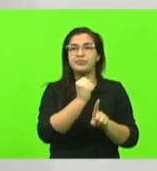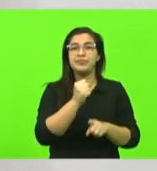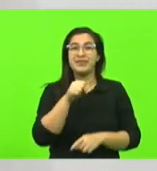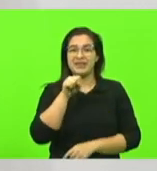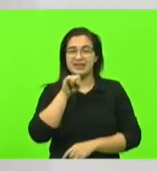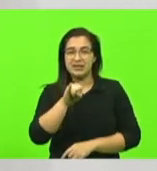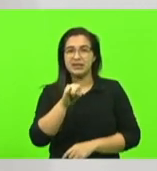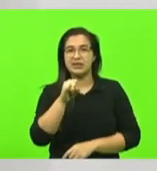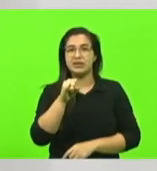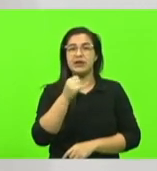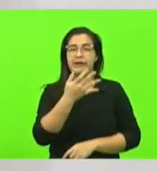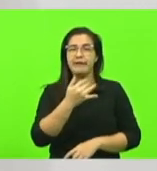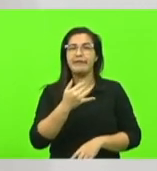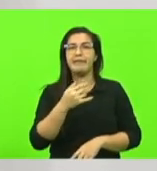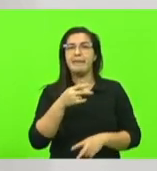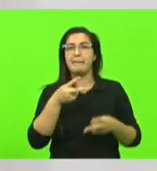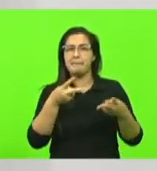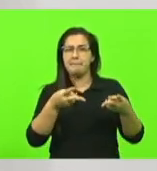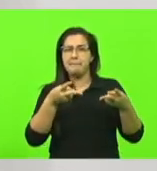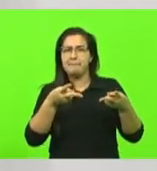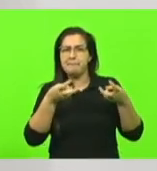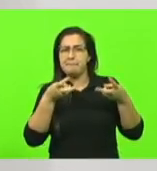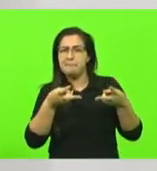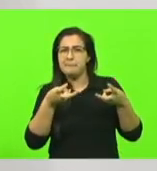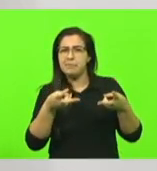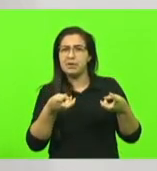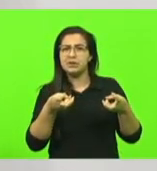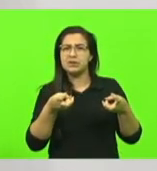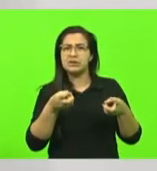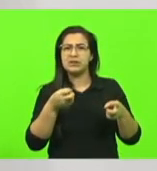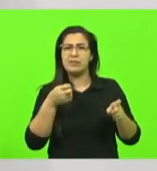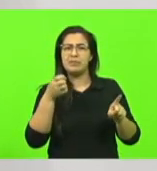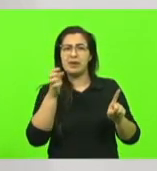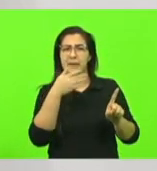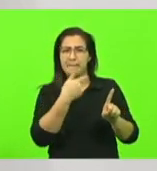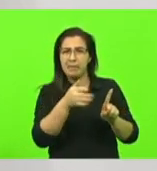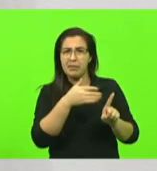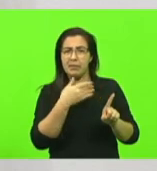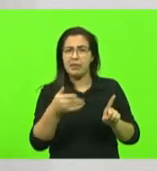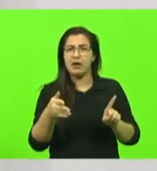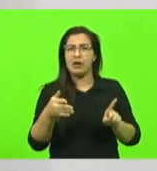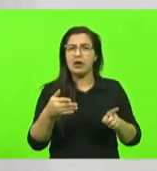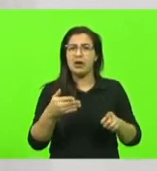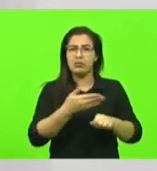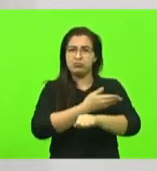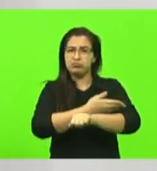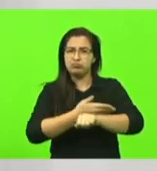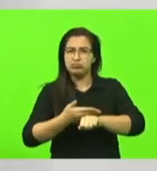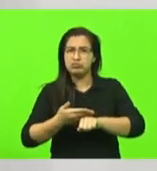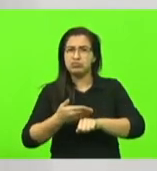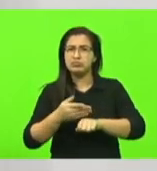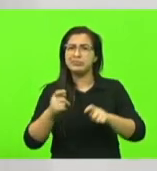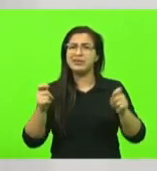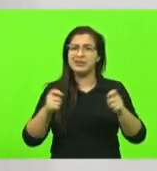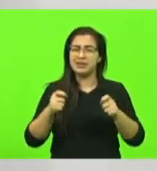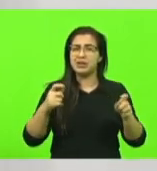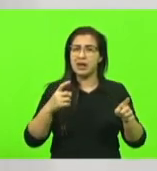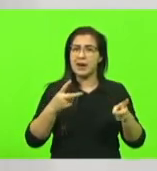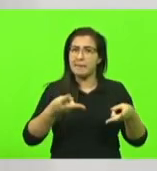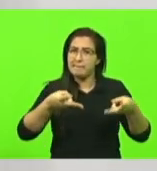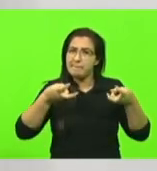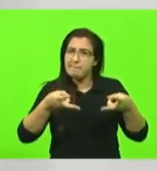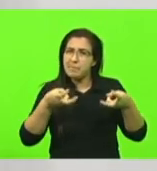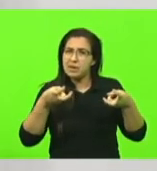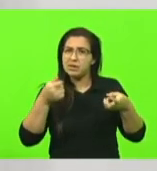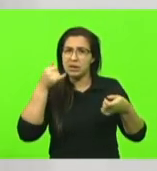na nas agressões no comportamento ela é mais previsível para evitar